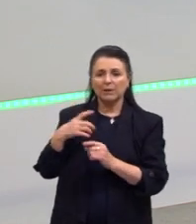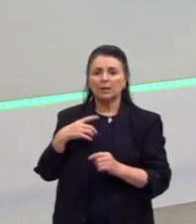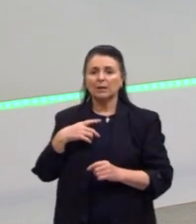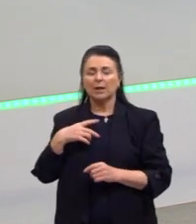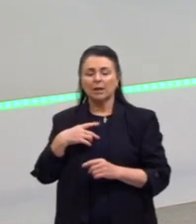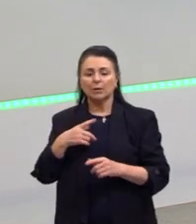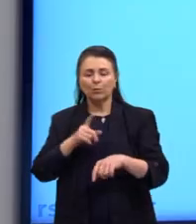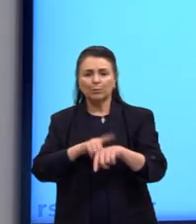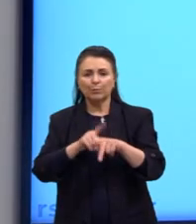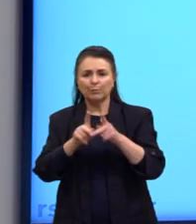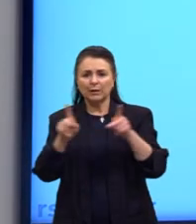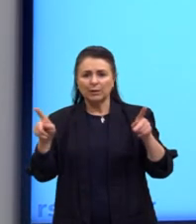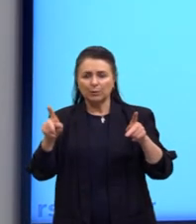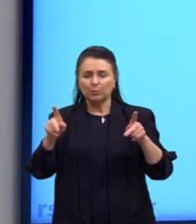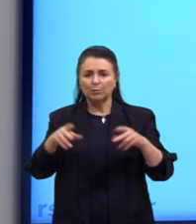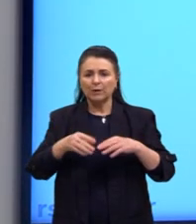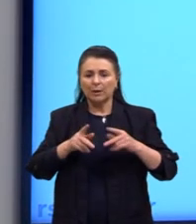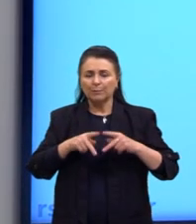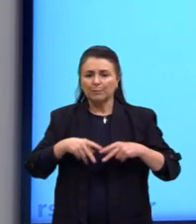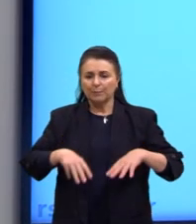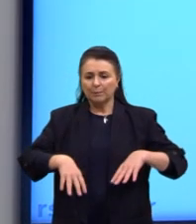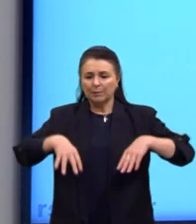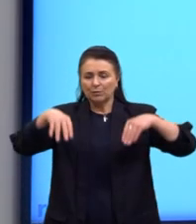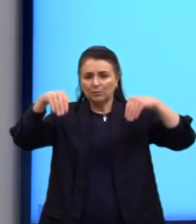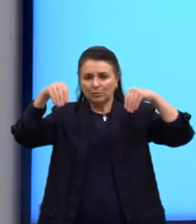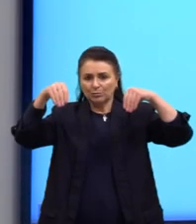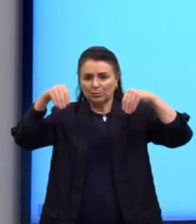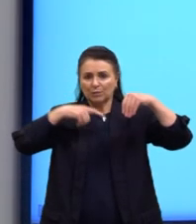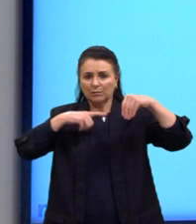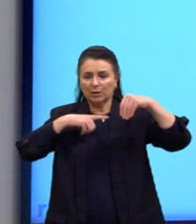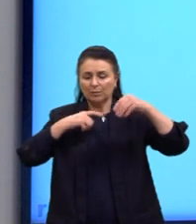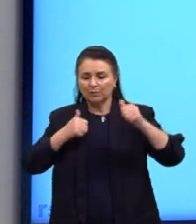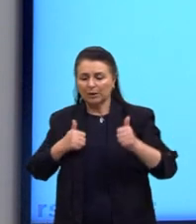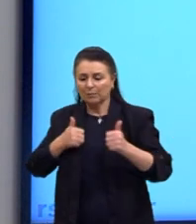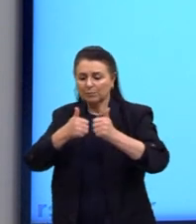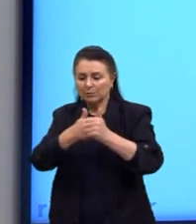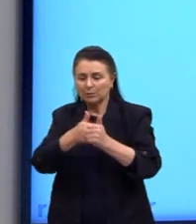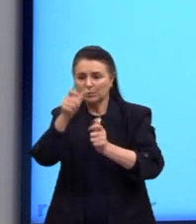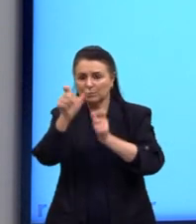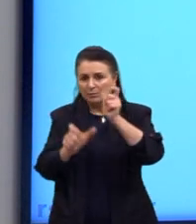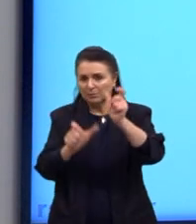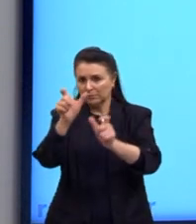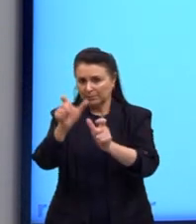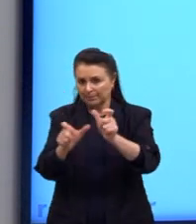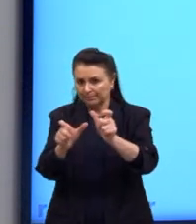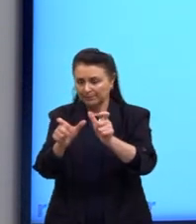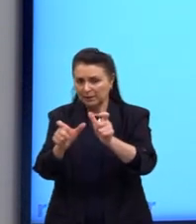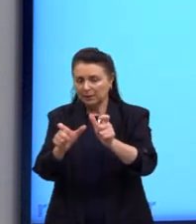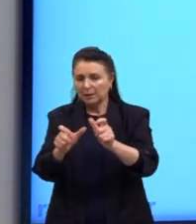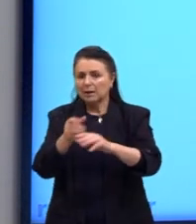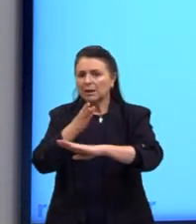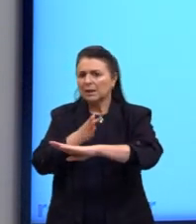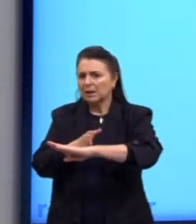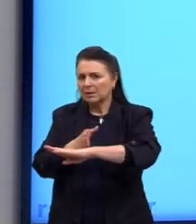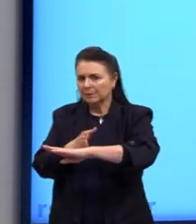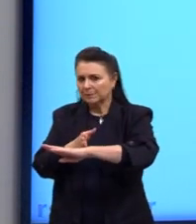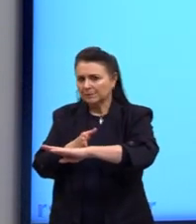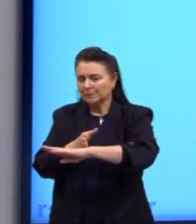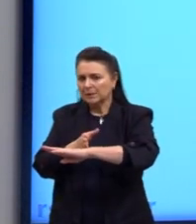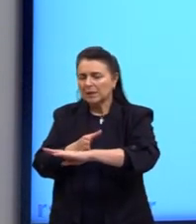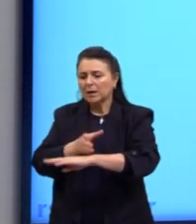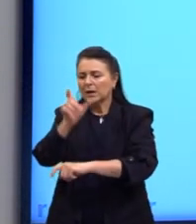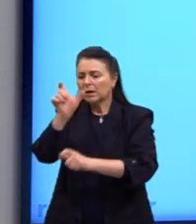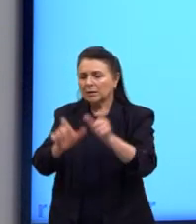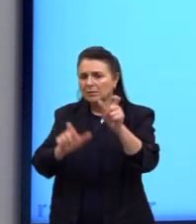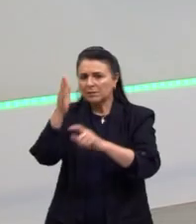aí, a arte religiosa, então, está no intuito de aproximar as pessoas. Vejam bem que, na Idade Média, as